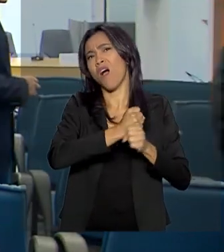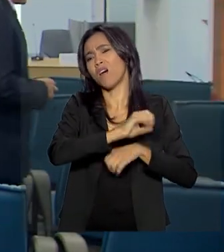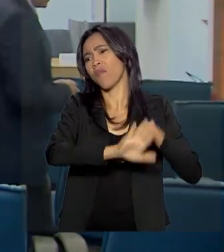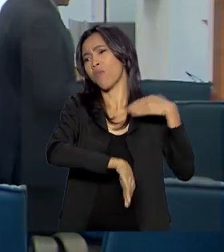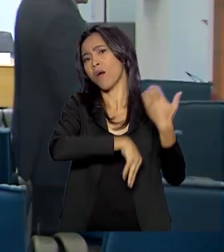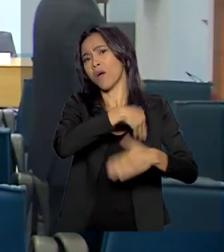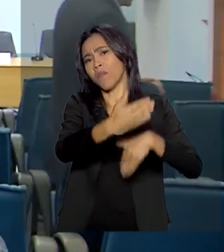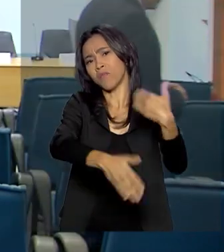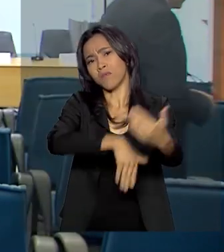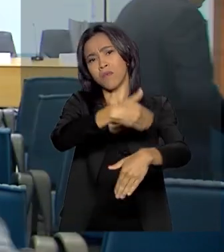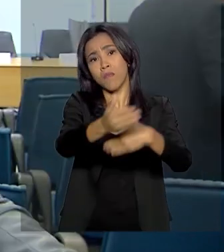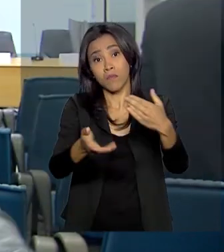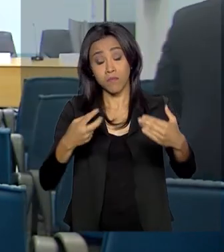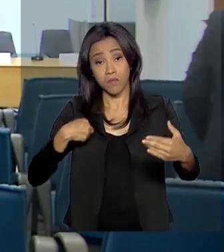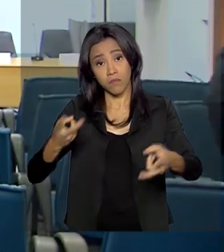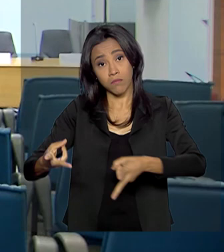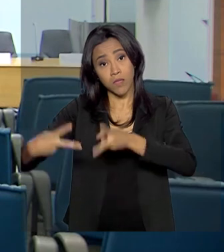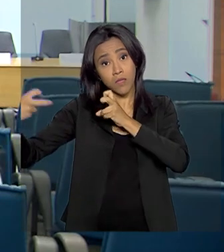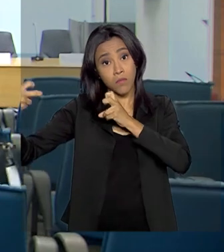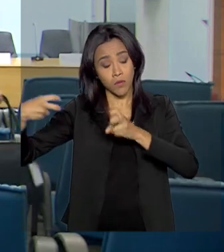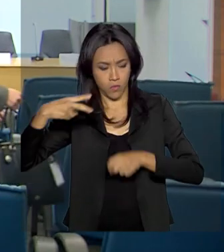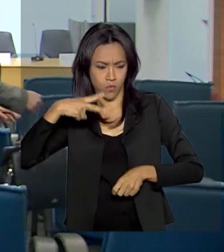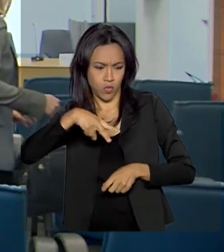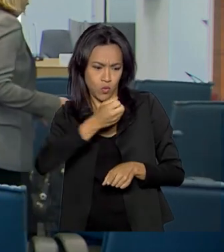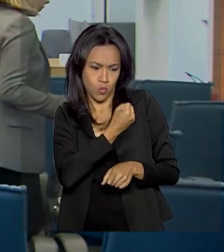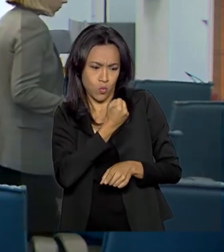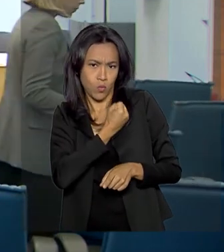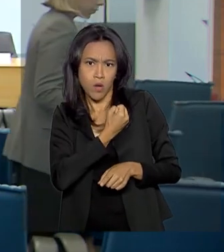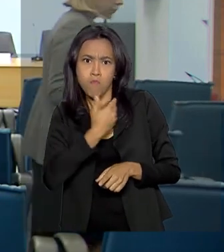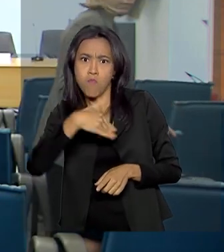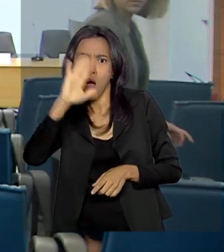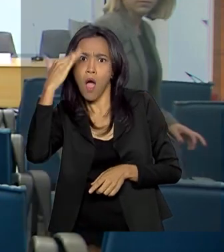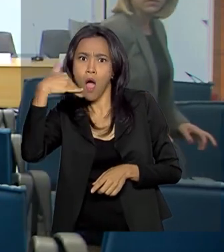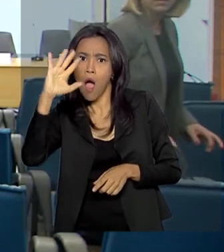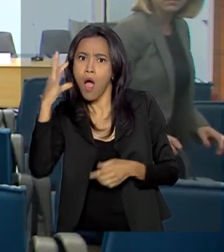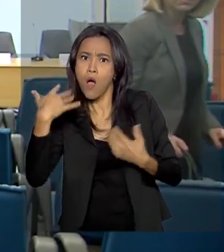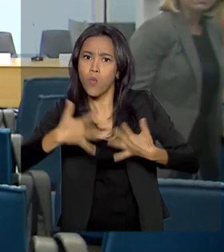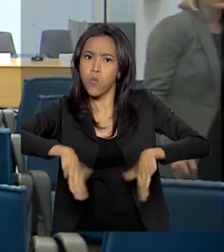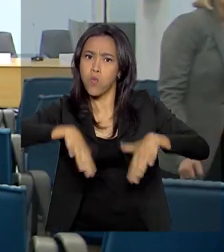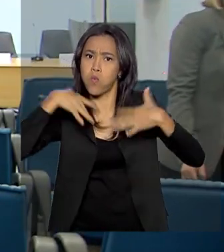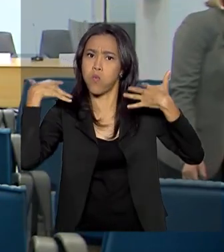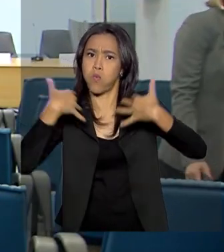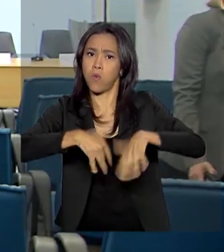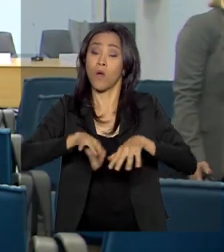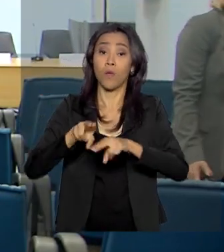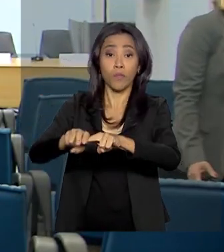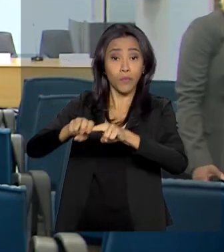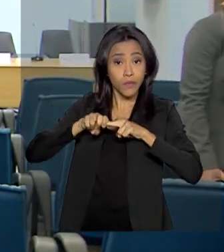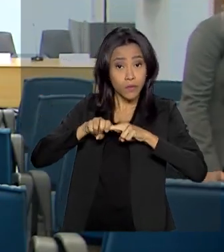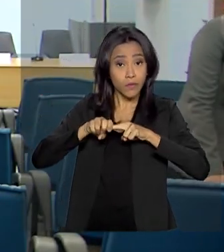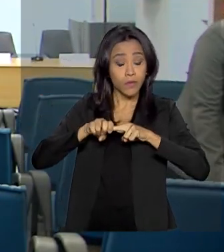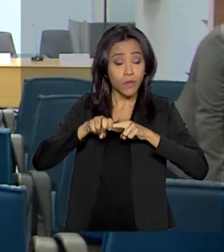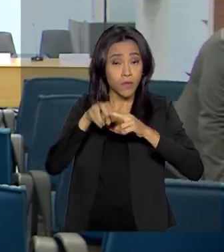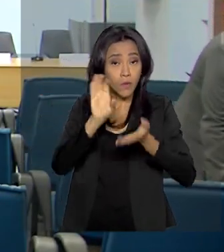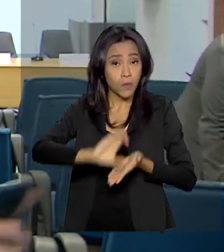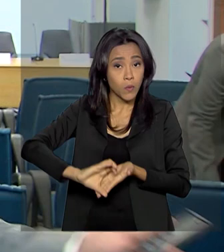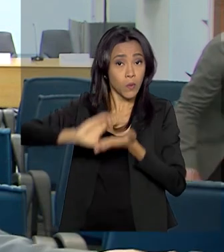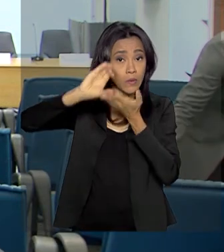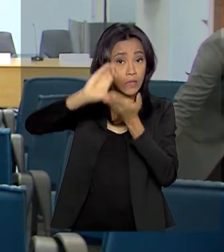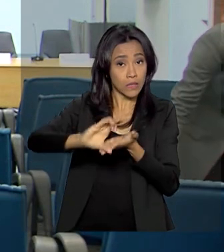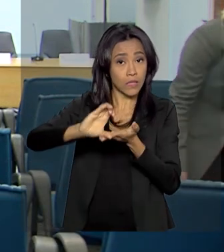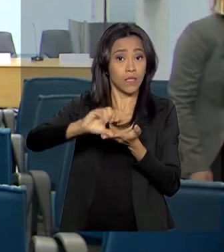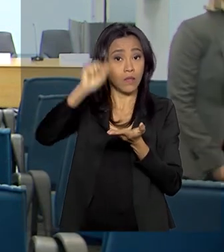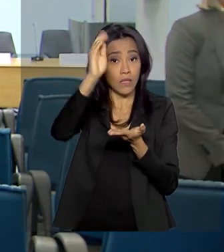a gente descobriu que o número, a quantidade de petróleo nessa área era muito maior. Por isso, o Conselho Nacional de Política Energética